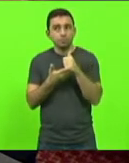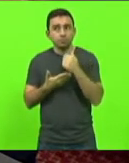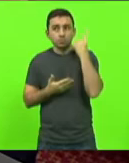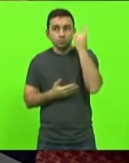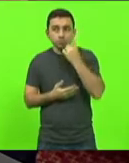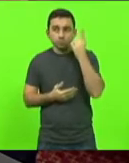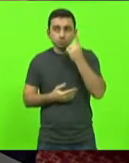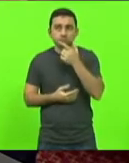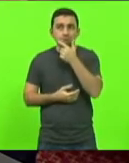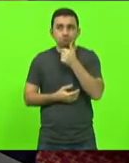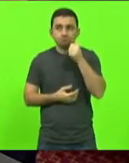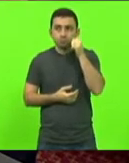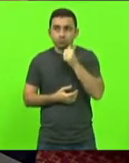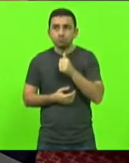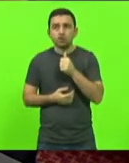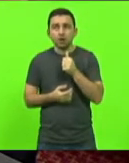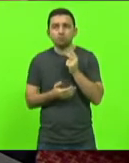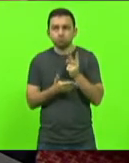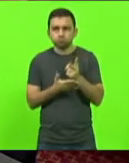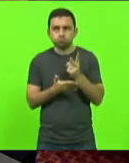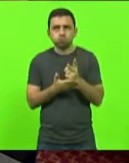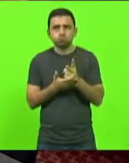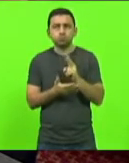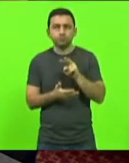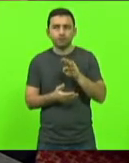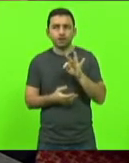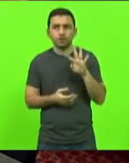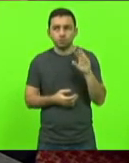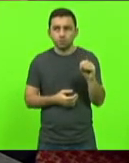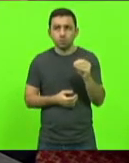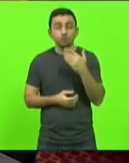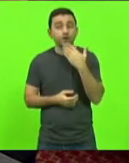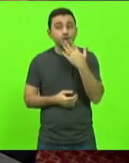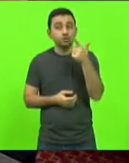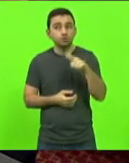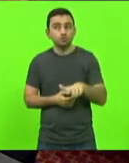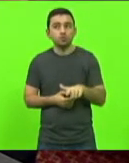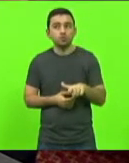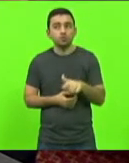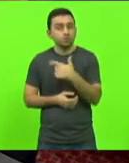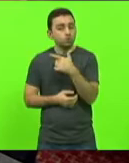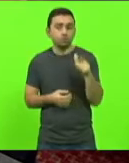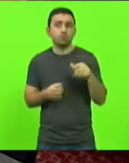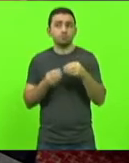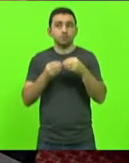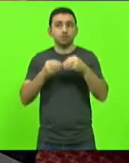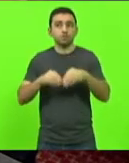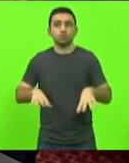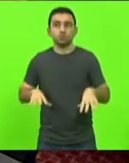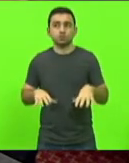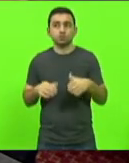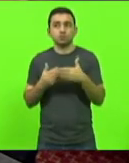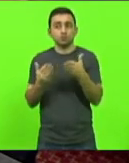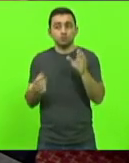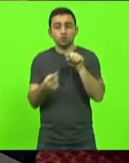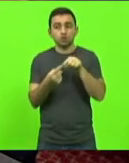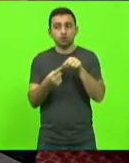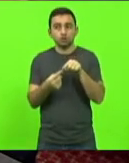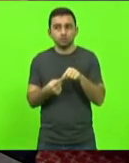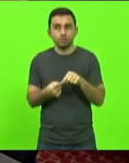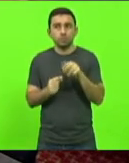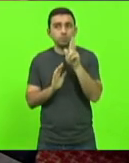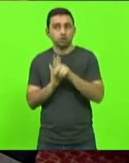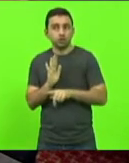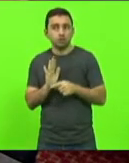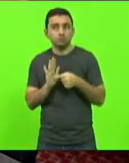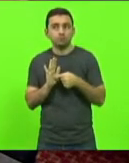as senhoras deputadas, pela manutenção do veto, repito, sem nenhum prejuízo ao objetivo do projeto, que é